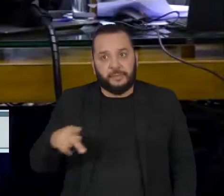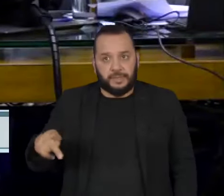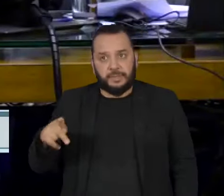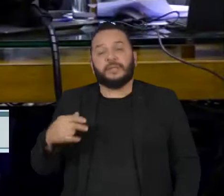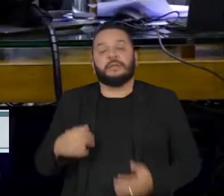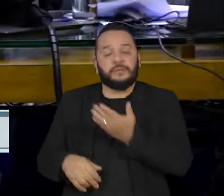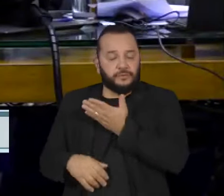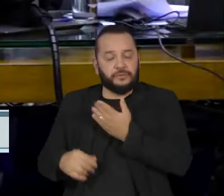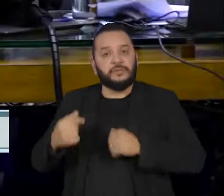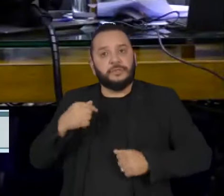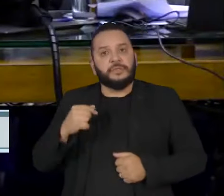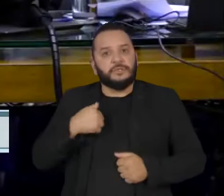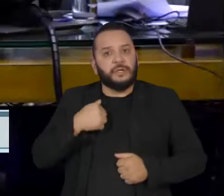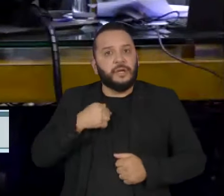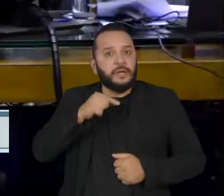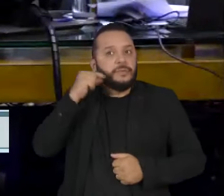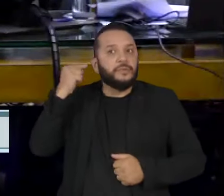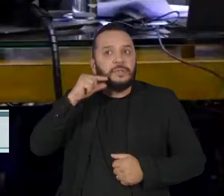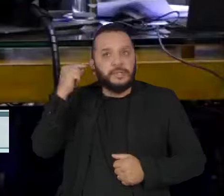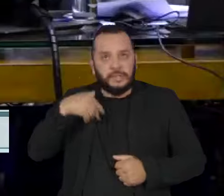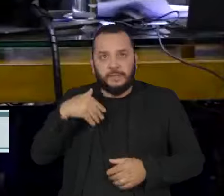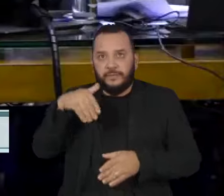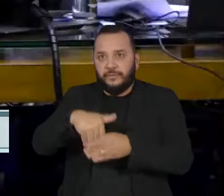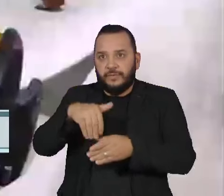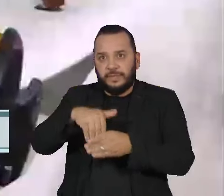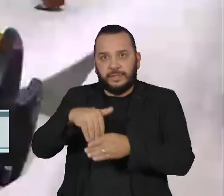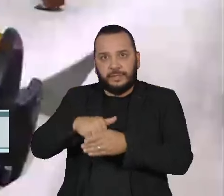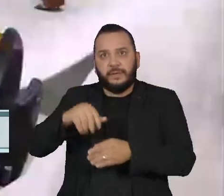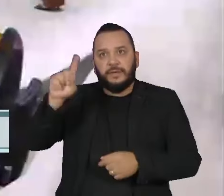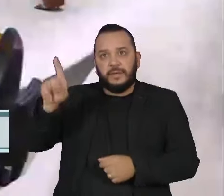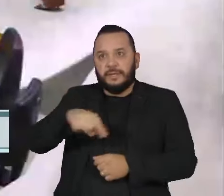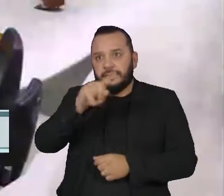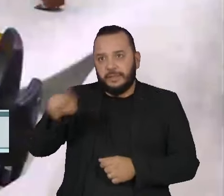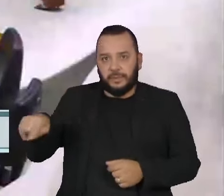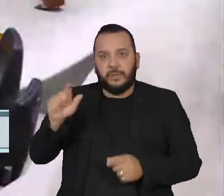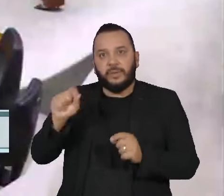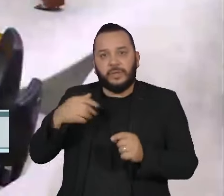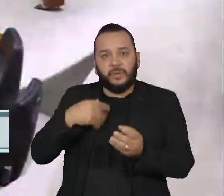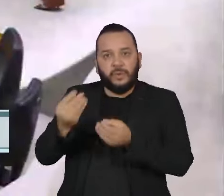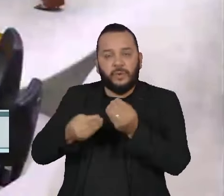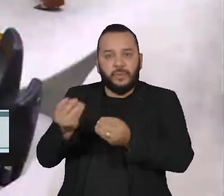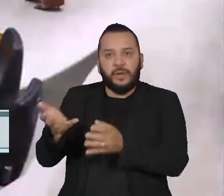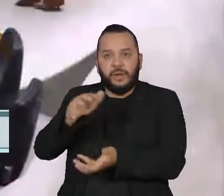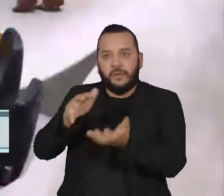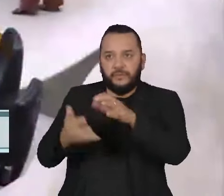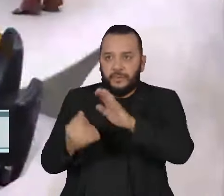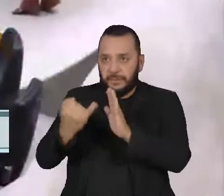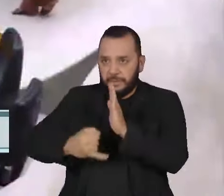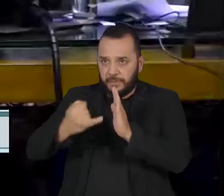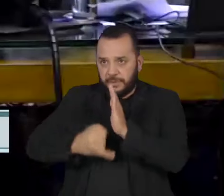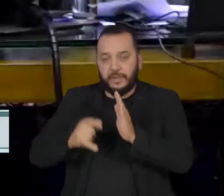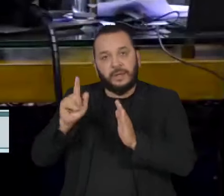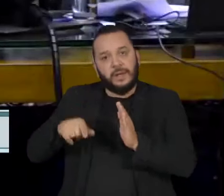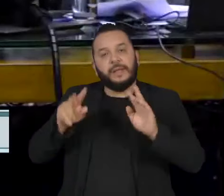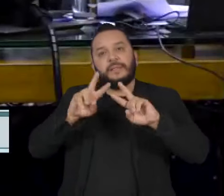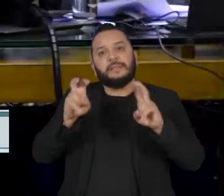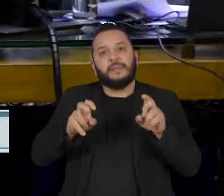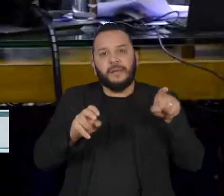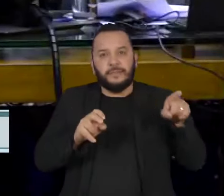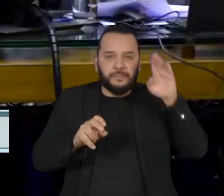Arthur Lira, adiou a votação de destaques da regulamentação da reforma tributária, uma das pautas